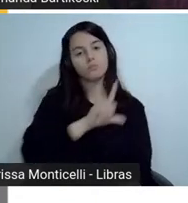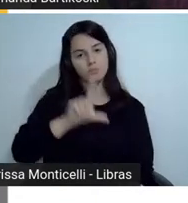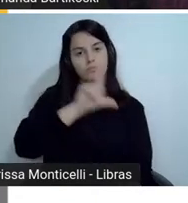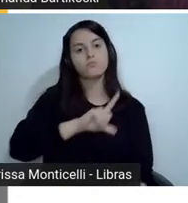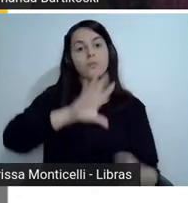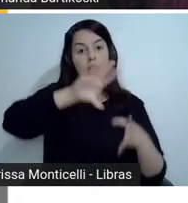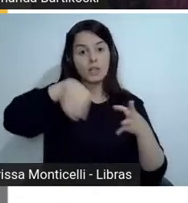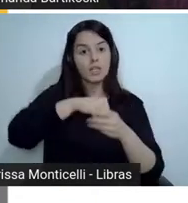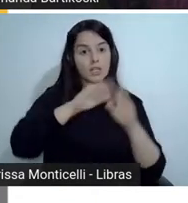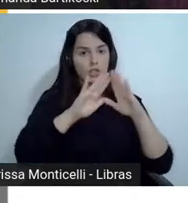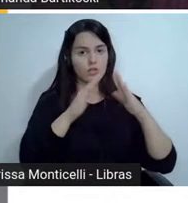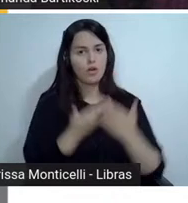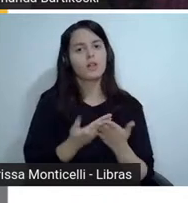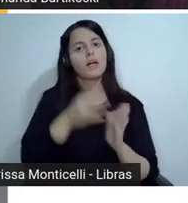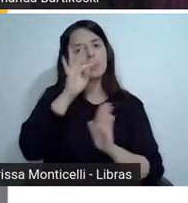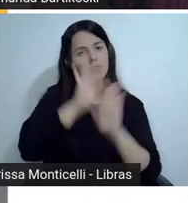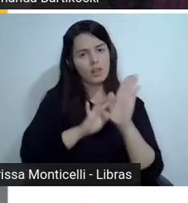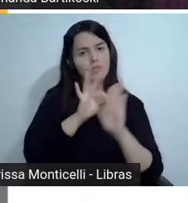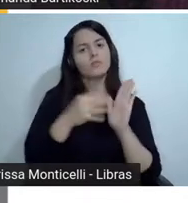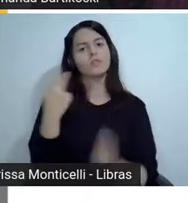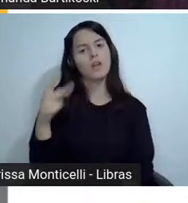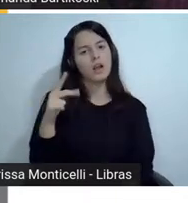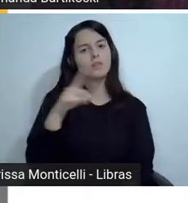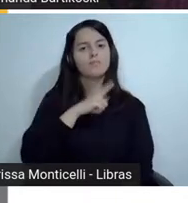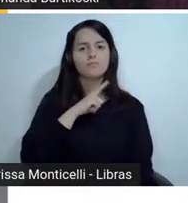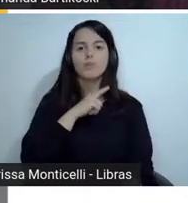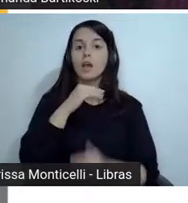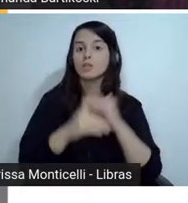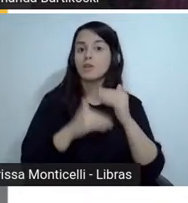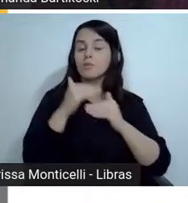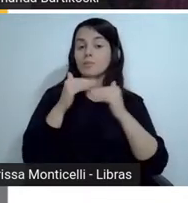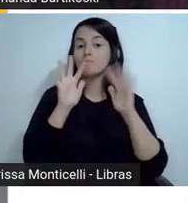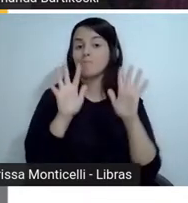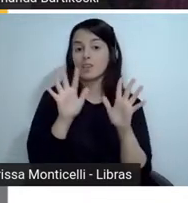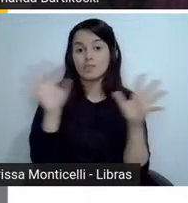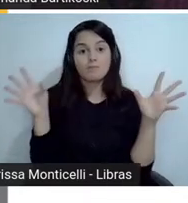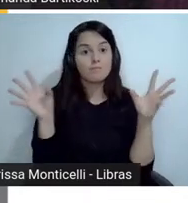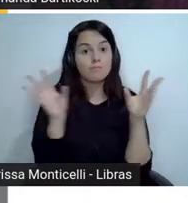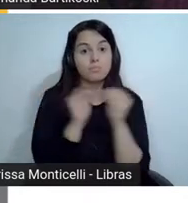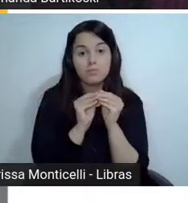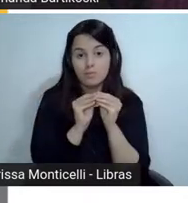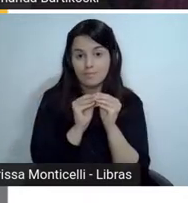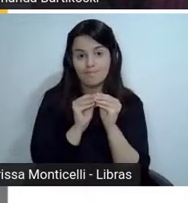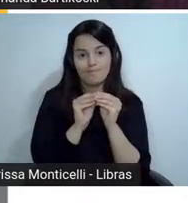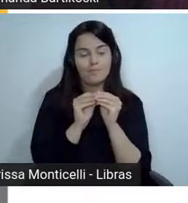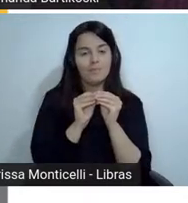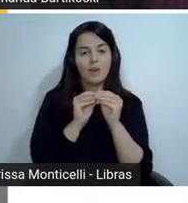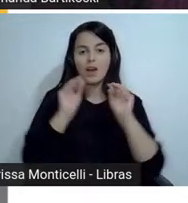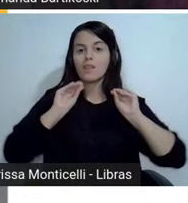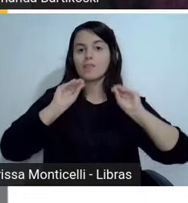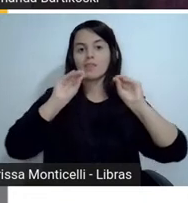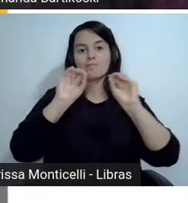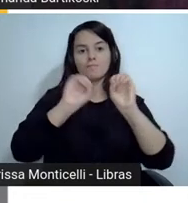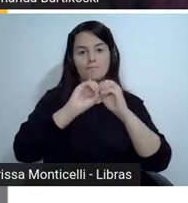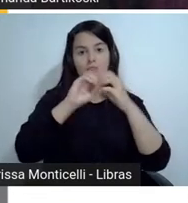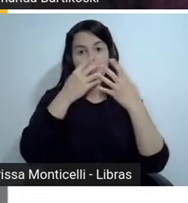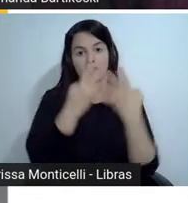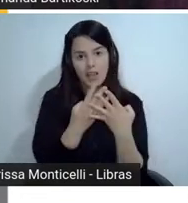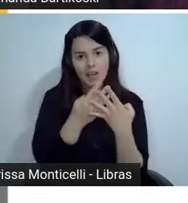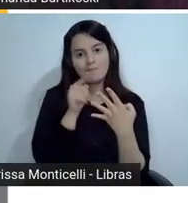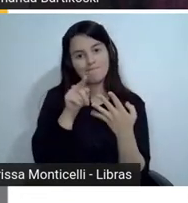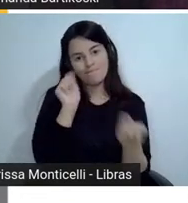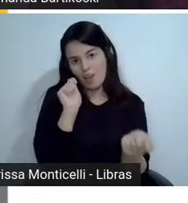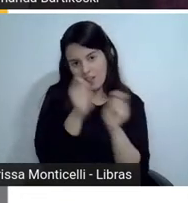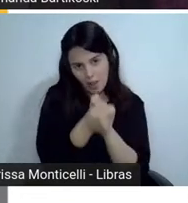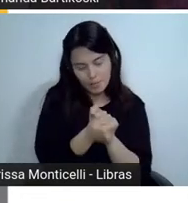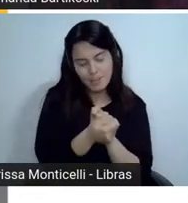está um pouco mais desenvolvido e a gente acabou reduzindo para caber no slide, tá? Pois está adaptado. A gente vai conversar